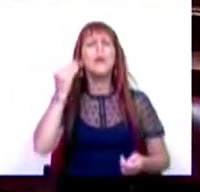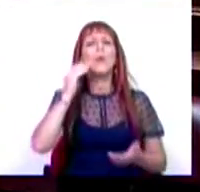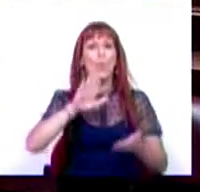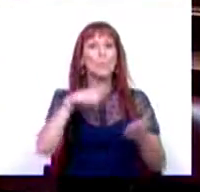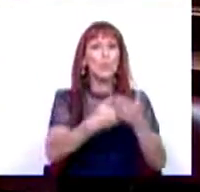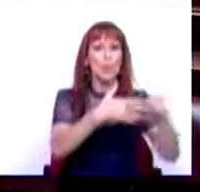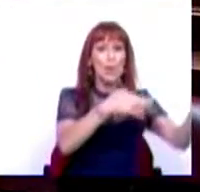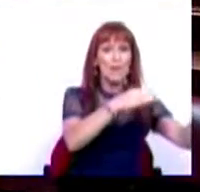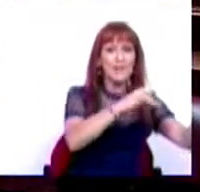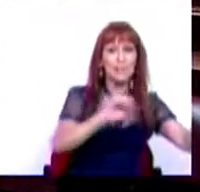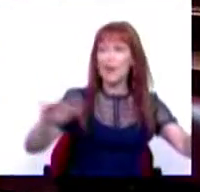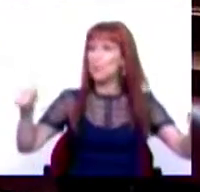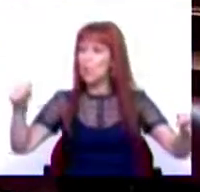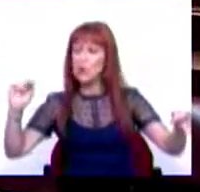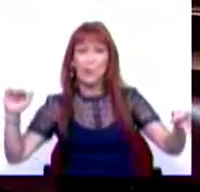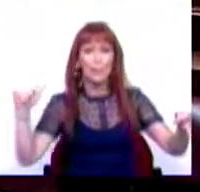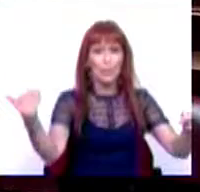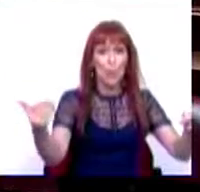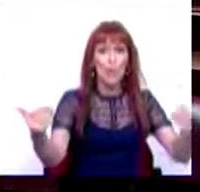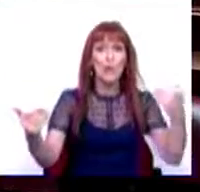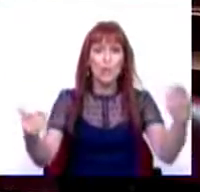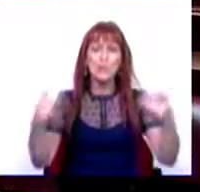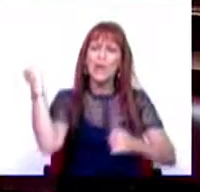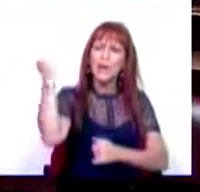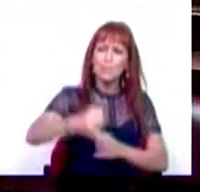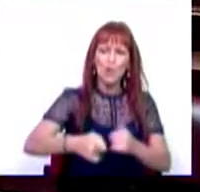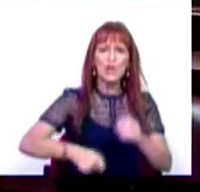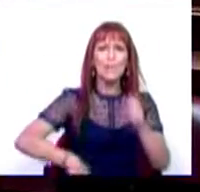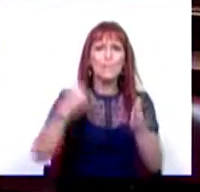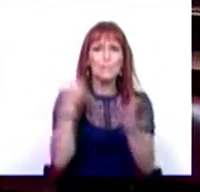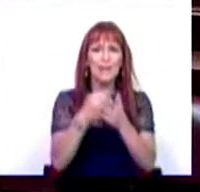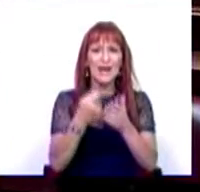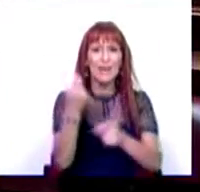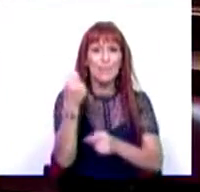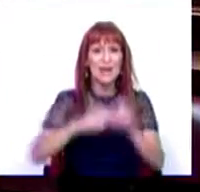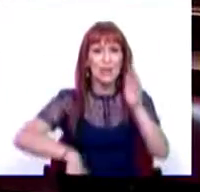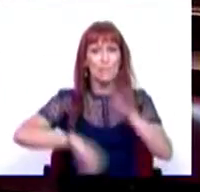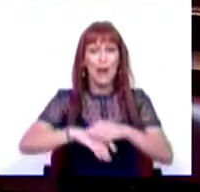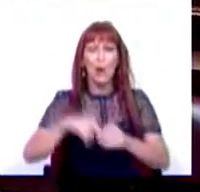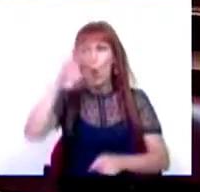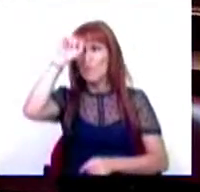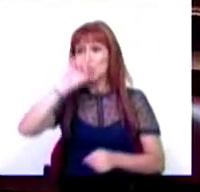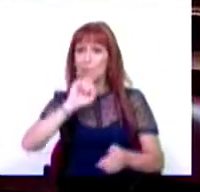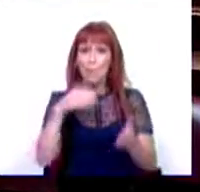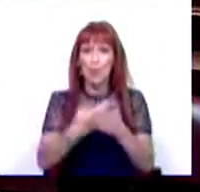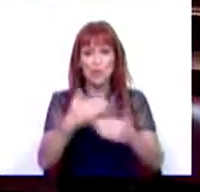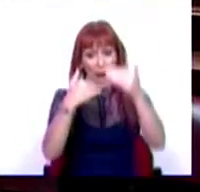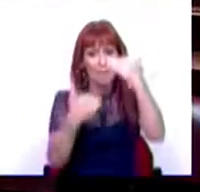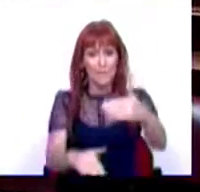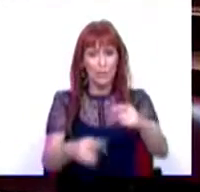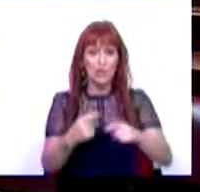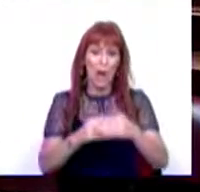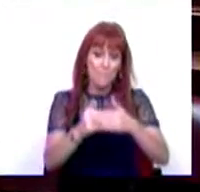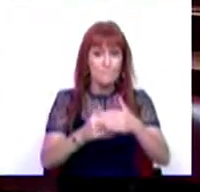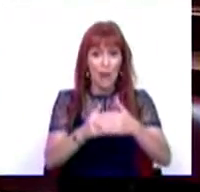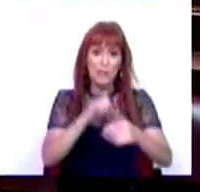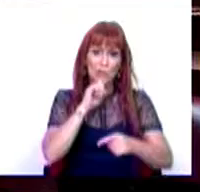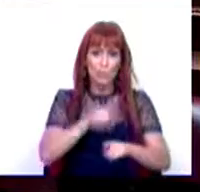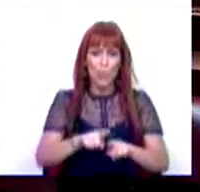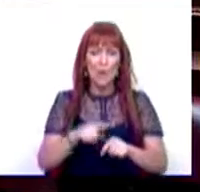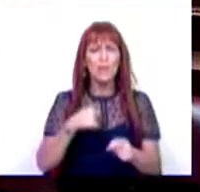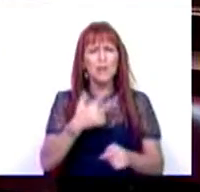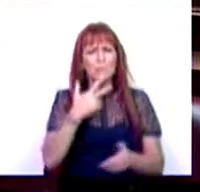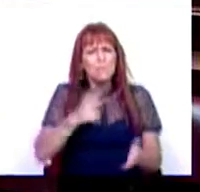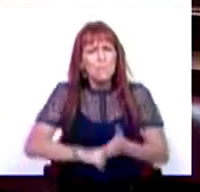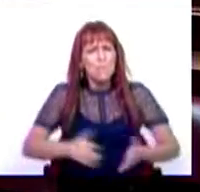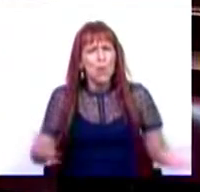PCP e o Bloco de Esquerda, nós podemos de facto impor preços máximos. Ou como propõe o Governo, podemos limitar as margens. Sejamos